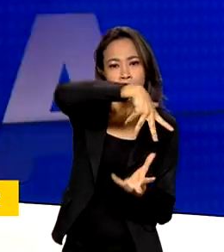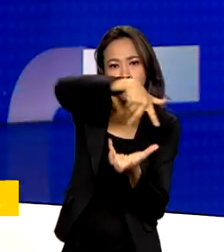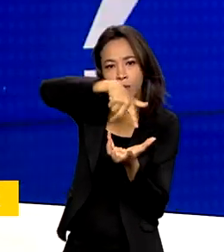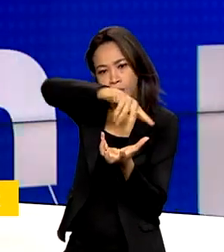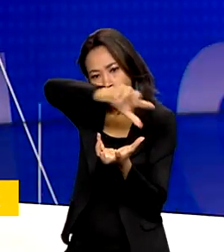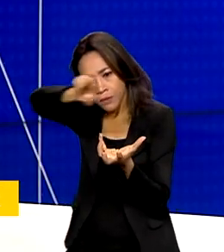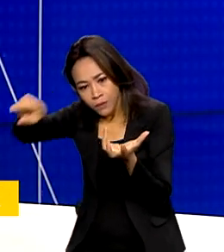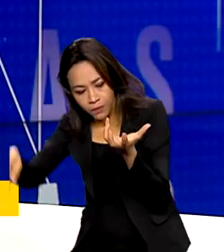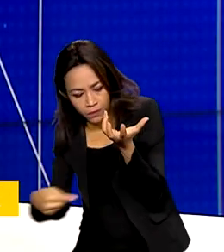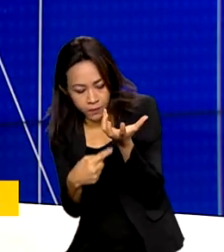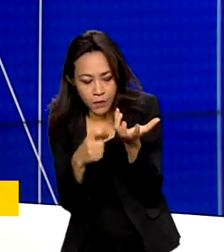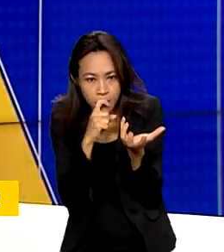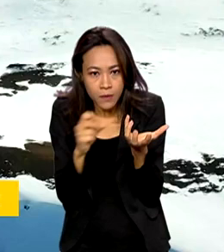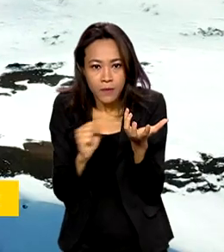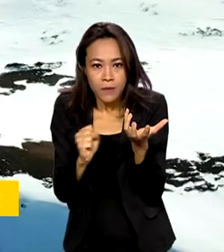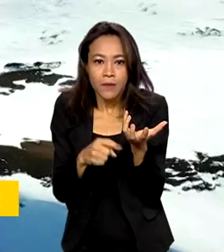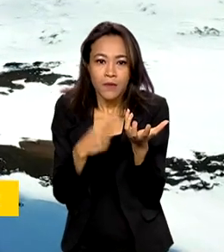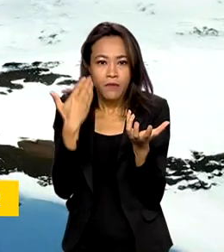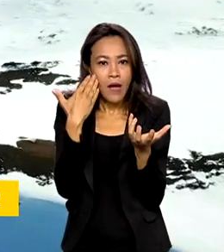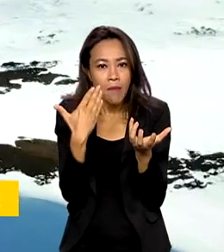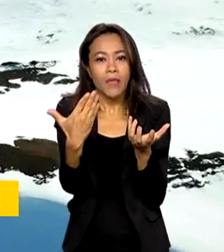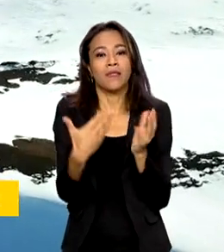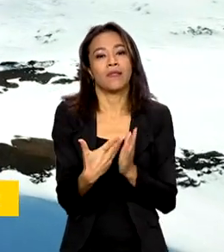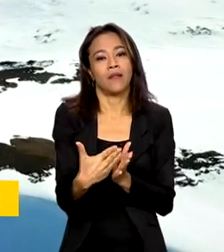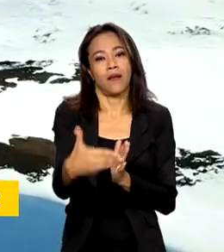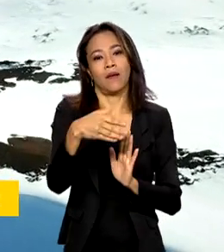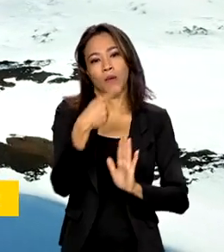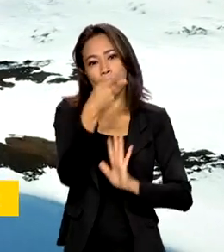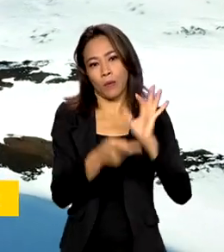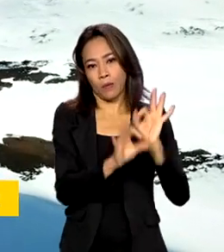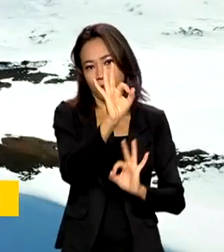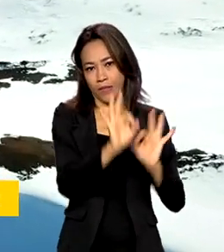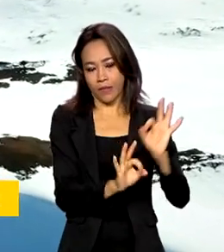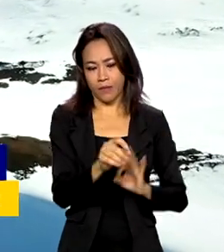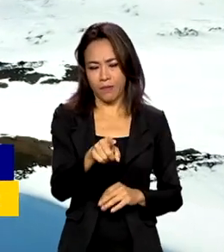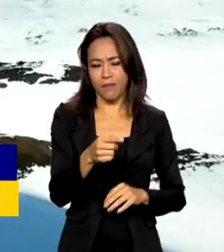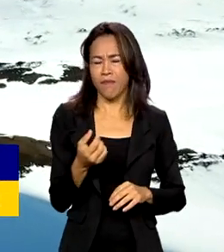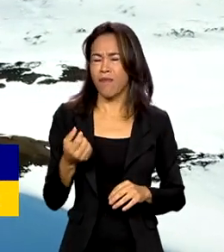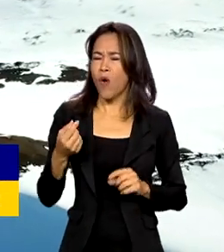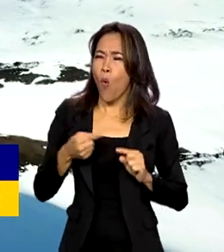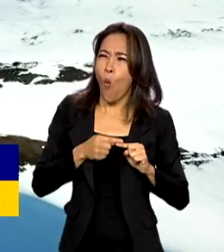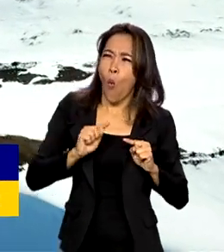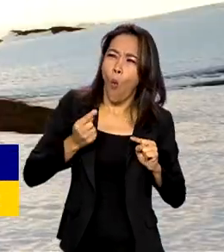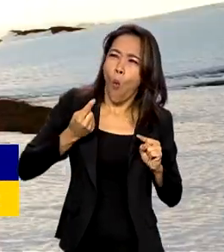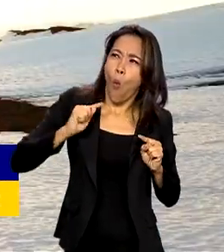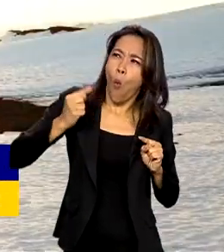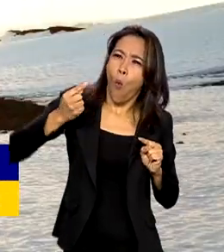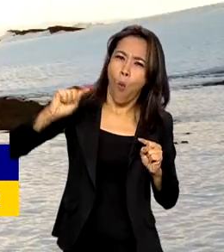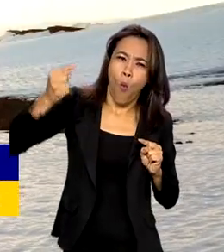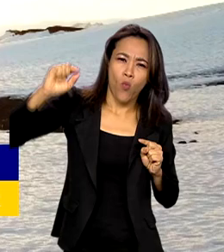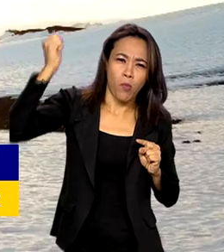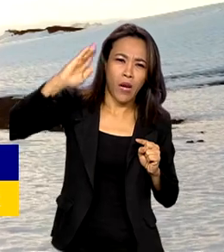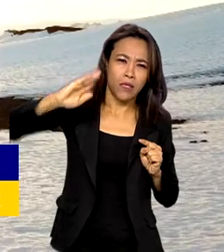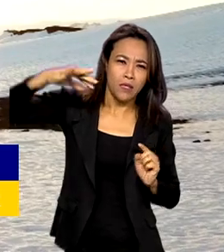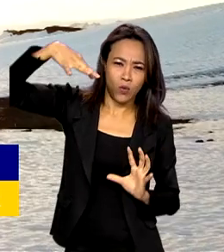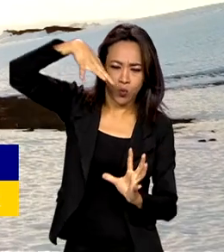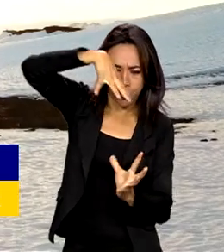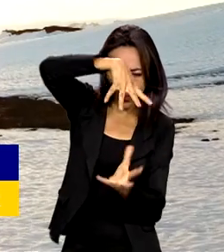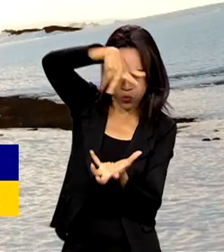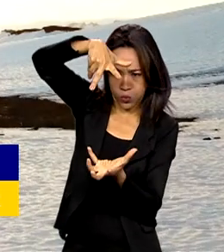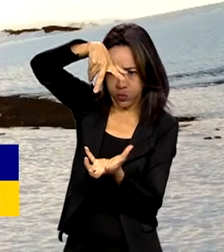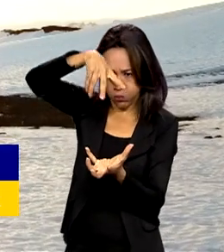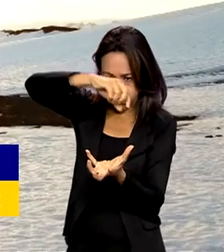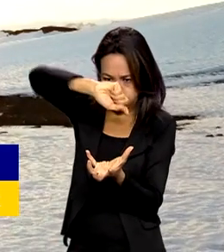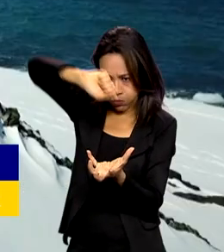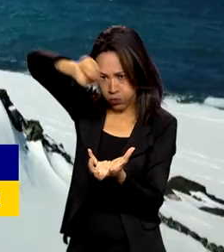segunda-feira em Brasília. A milhares de quilômetros do Brasil fica a Antártica. Mesmo longínquo, o